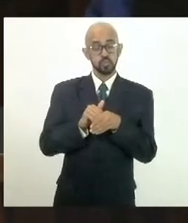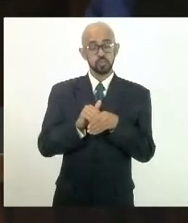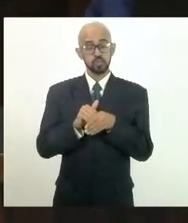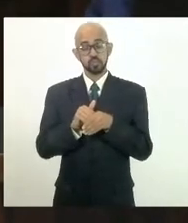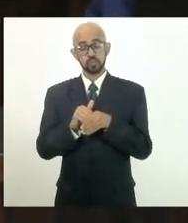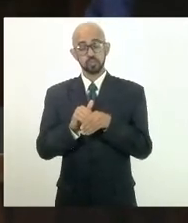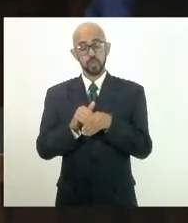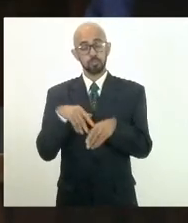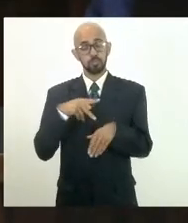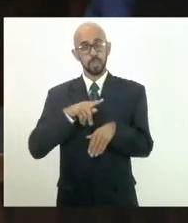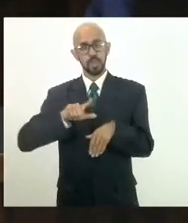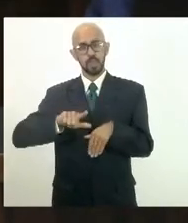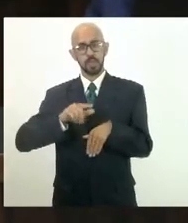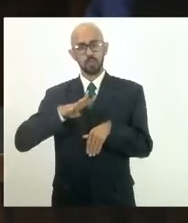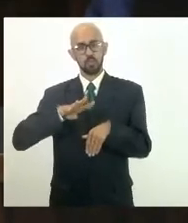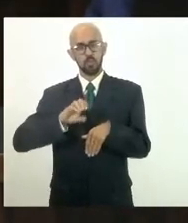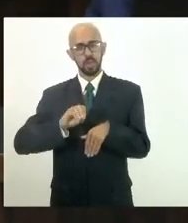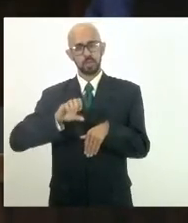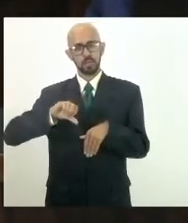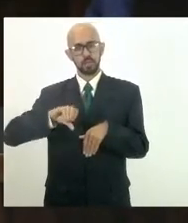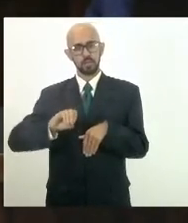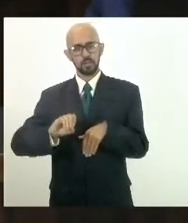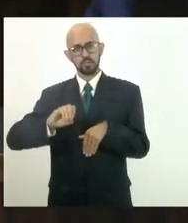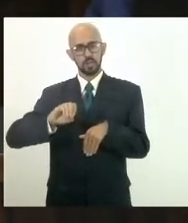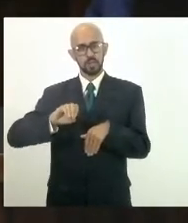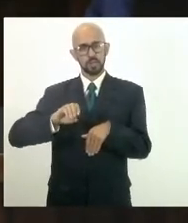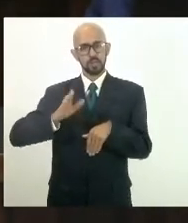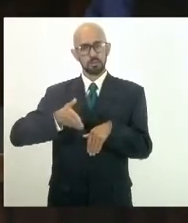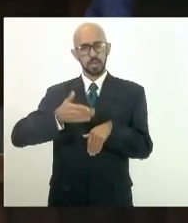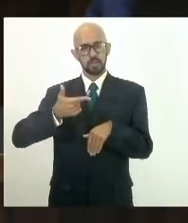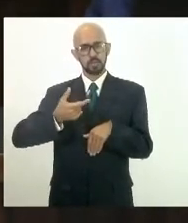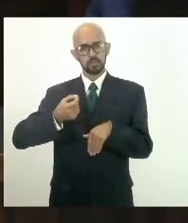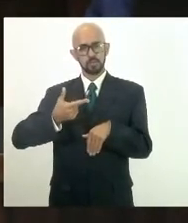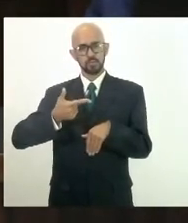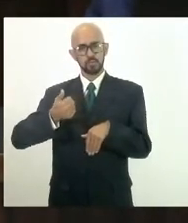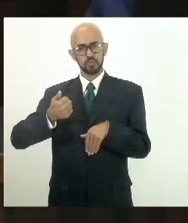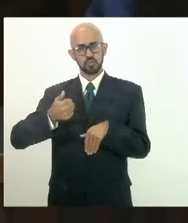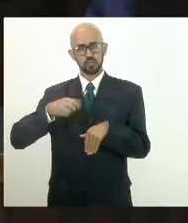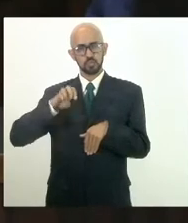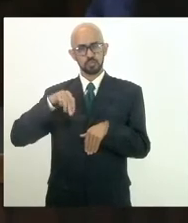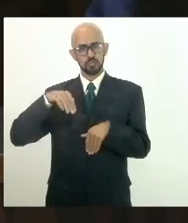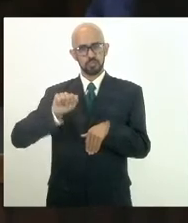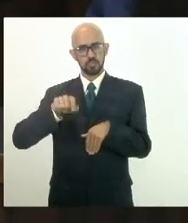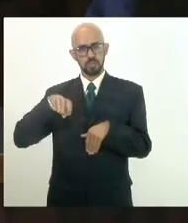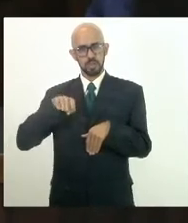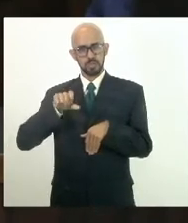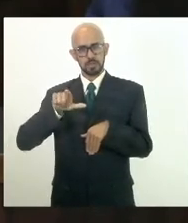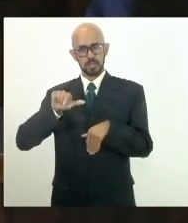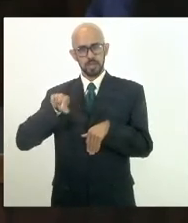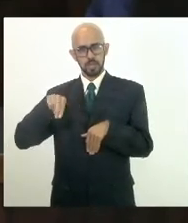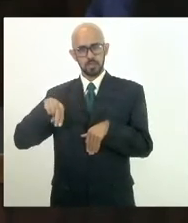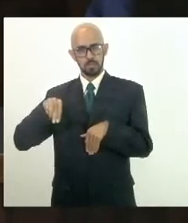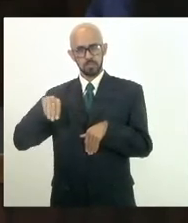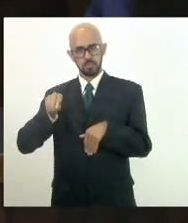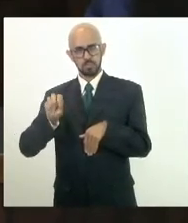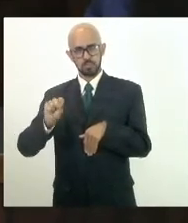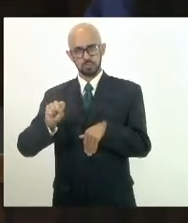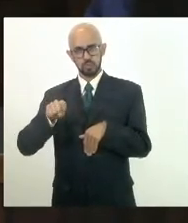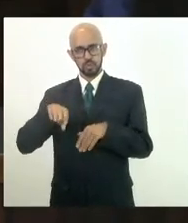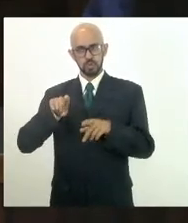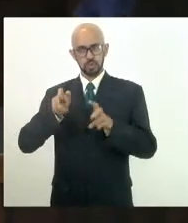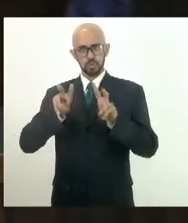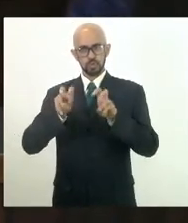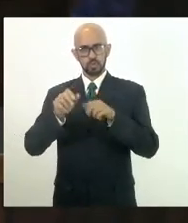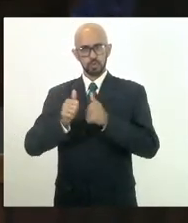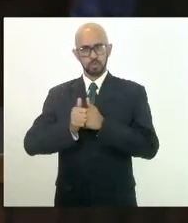projeto de lei 4090, de 21, de autoria do deputado Max Lemos, que dispõe sobre a garantia do direito de acompanhante aos